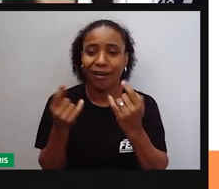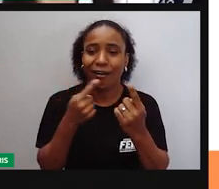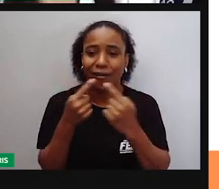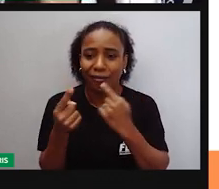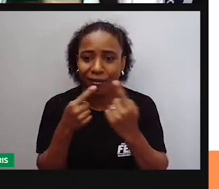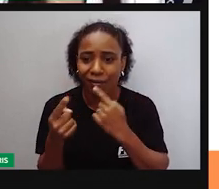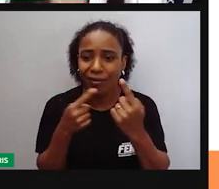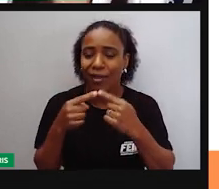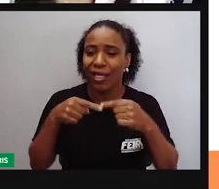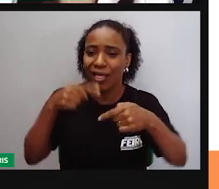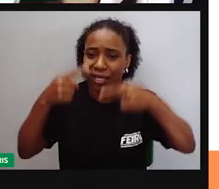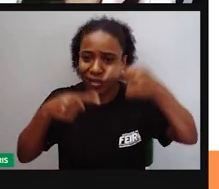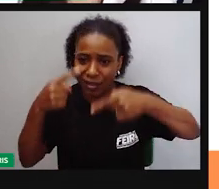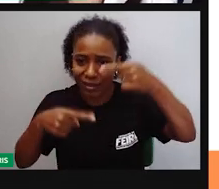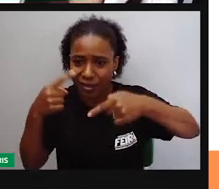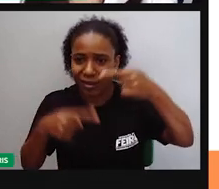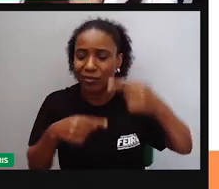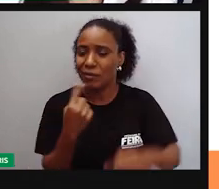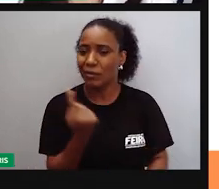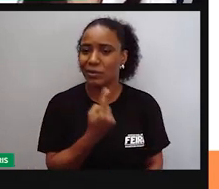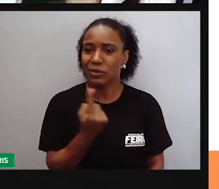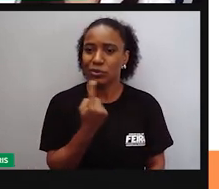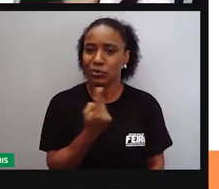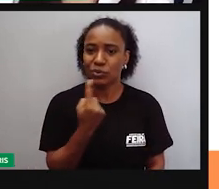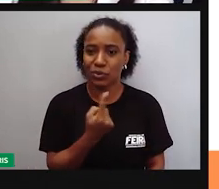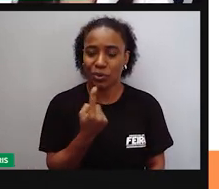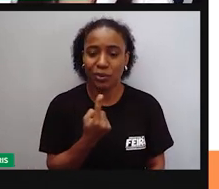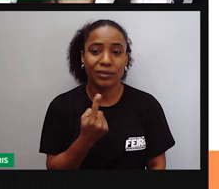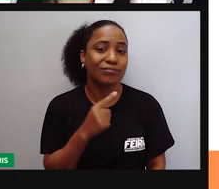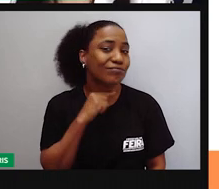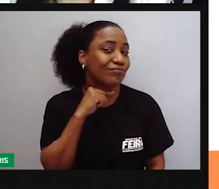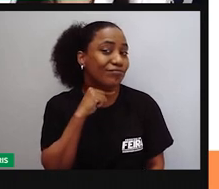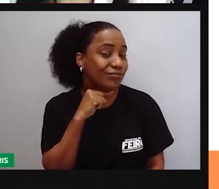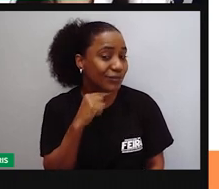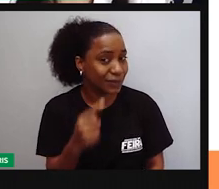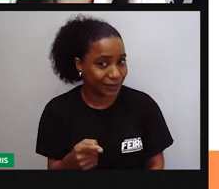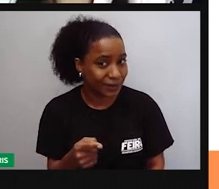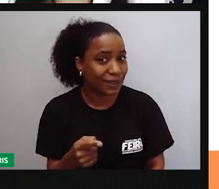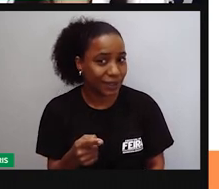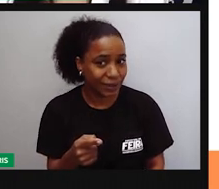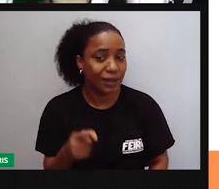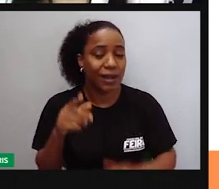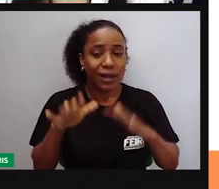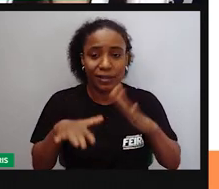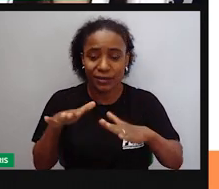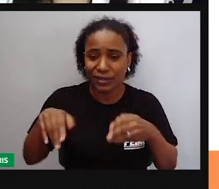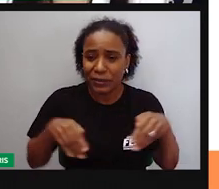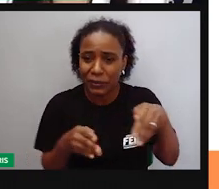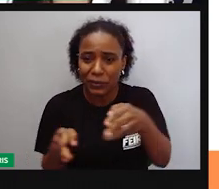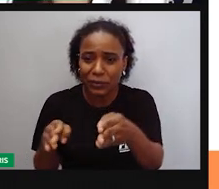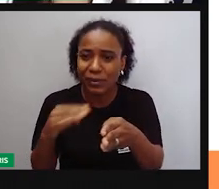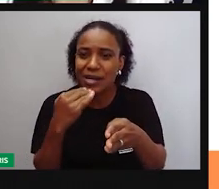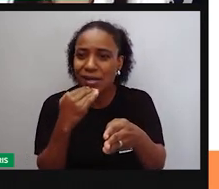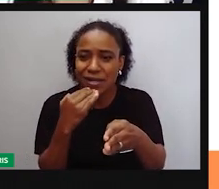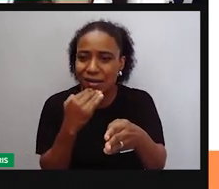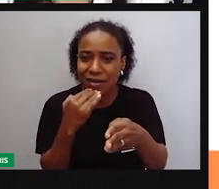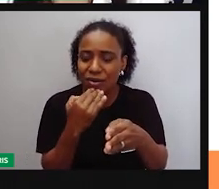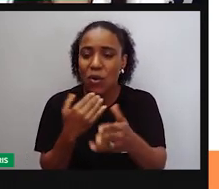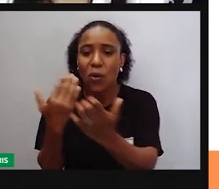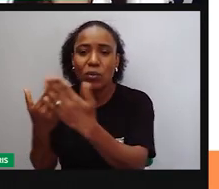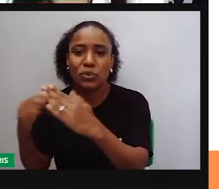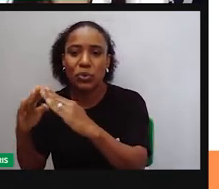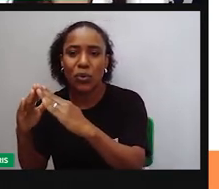asfalto numa rua ou conseguir consertar um buraco ou até reivindicar uma escola que um